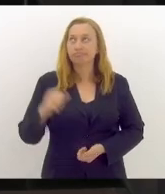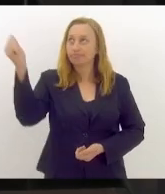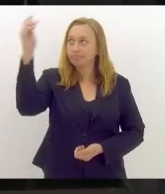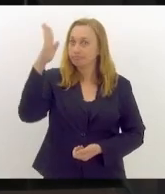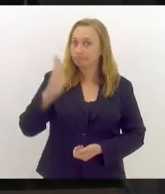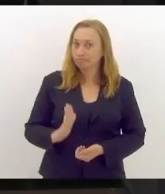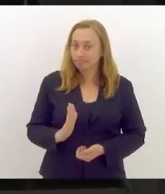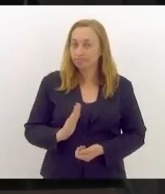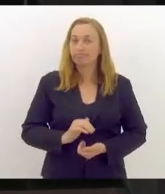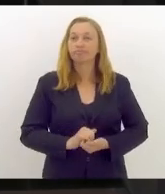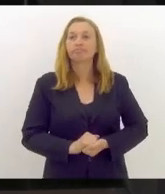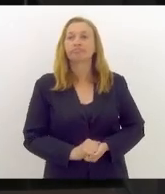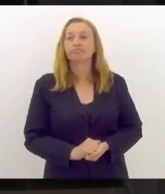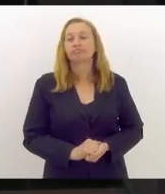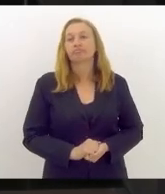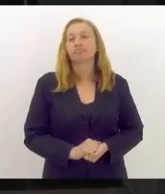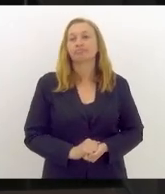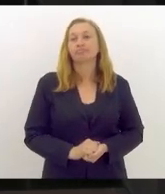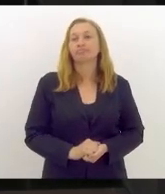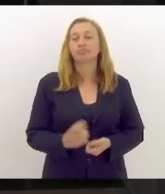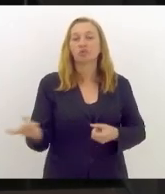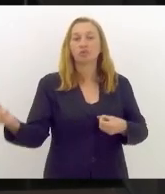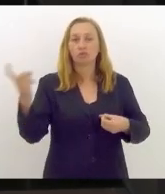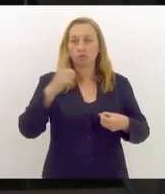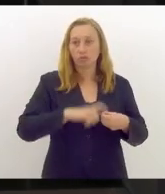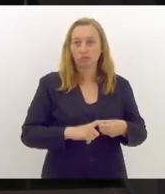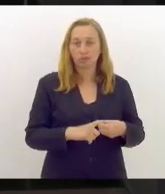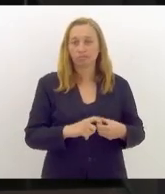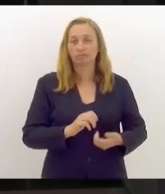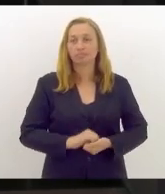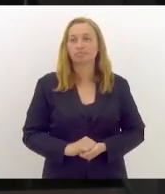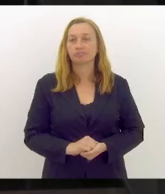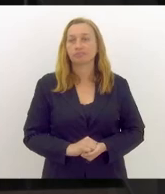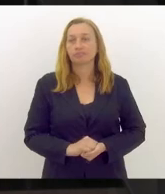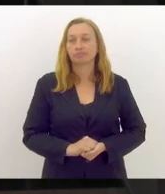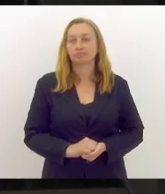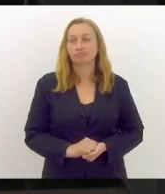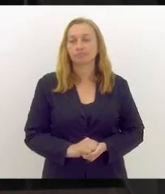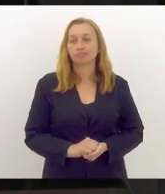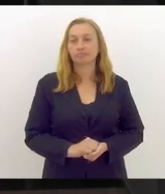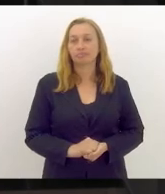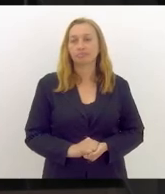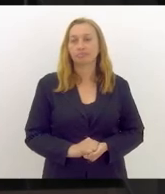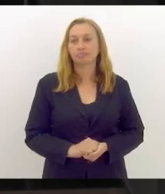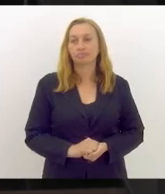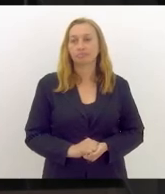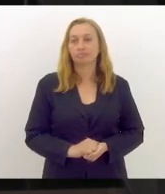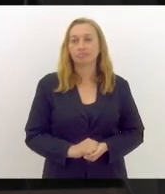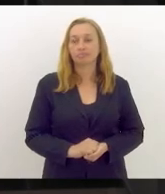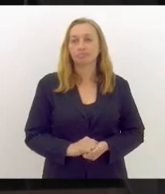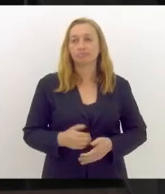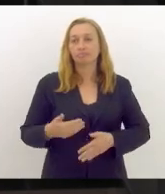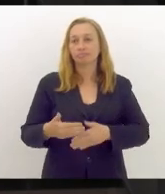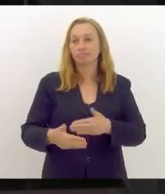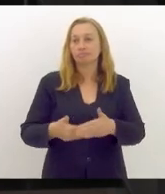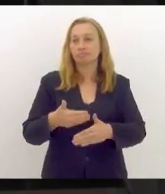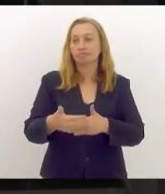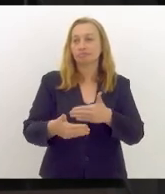retoma retoma o seu processo